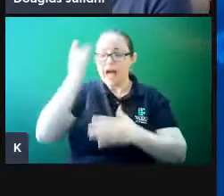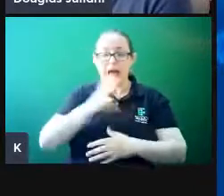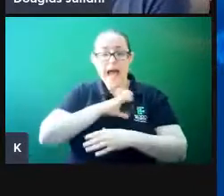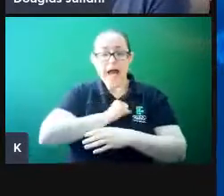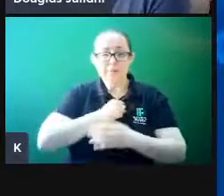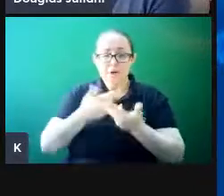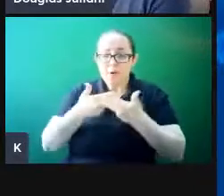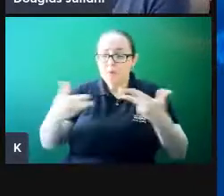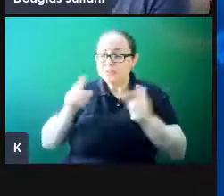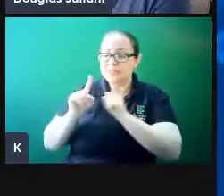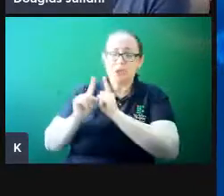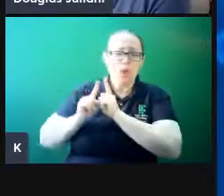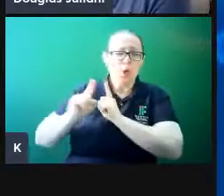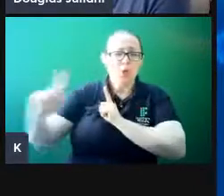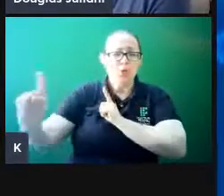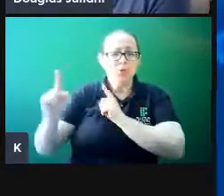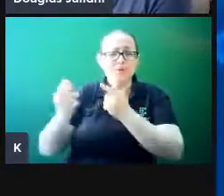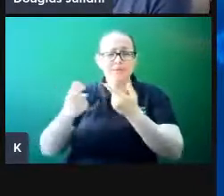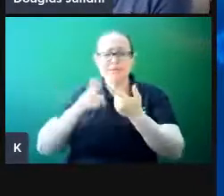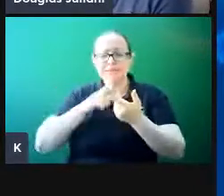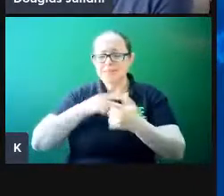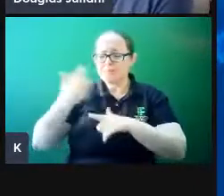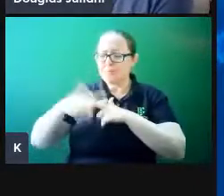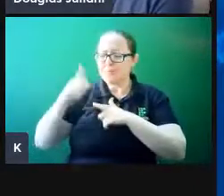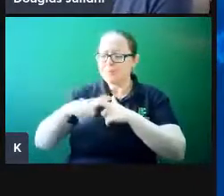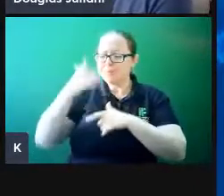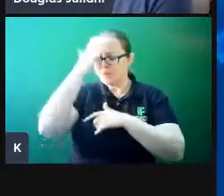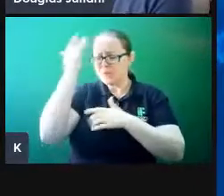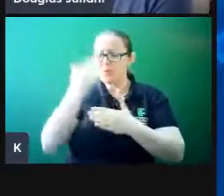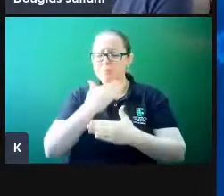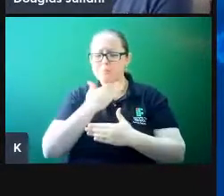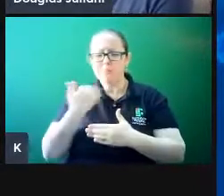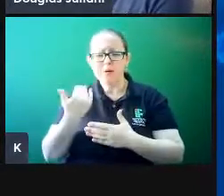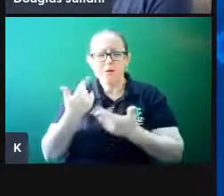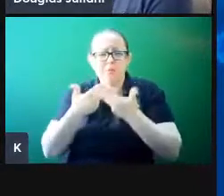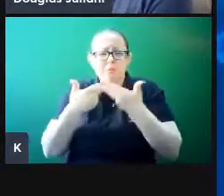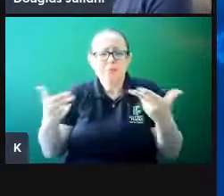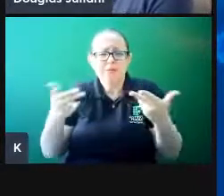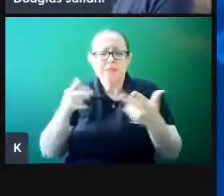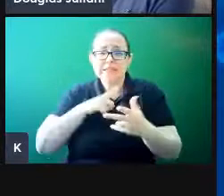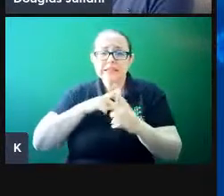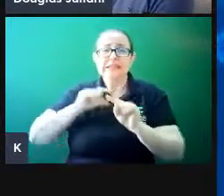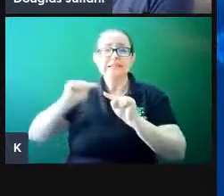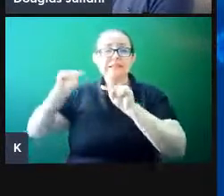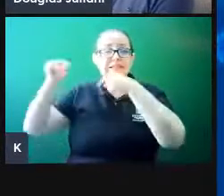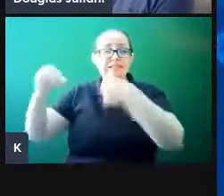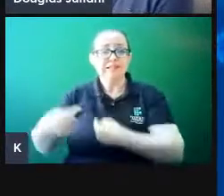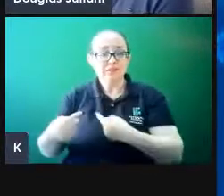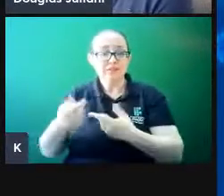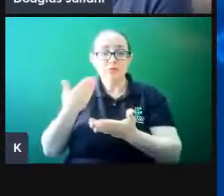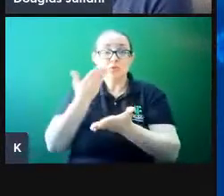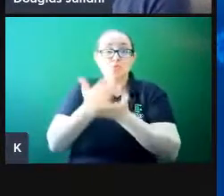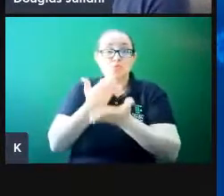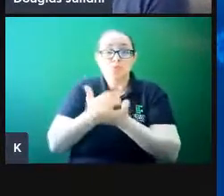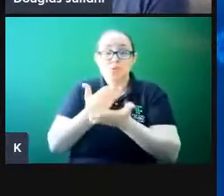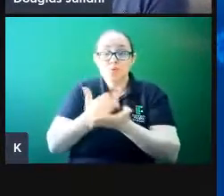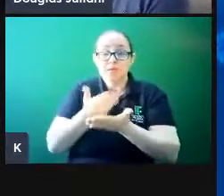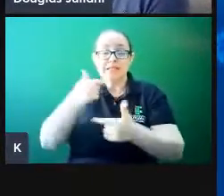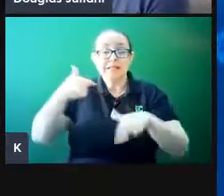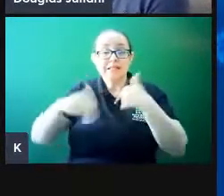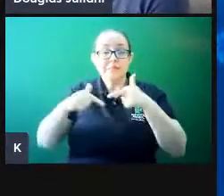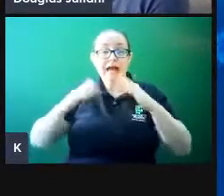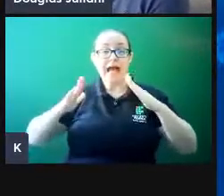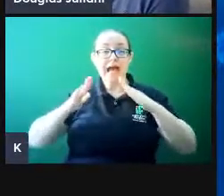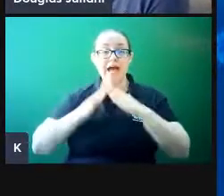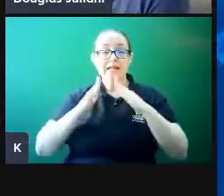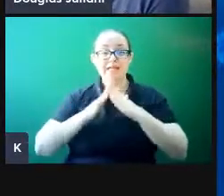como se não bastasse todo o pavor e o luto dessa situação. Ainda fomos desafiados a trabalhar e estudar remotamente, sem saber